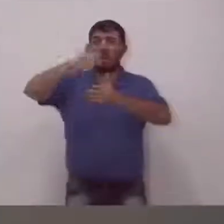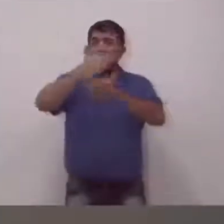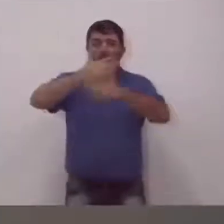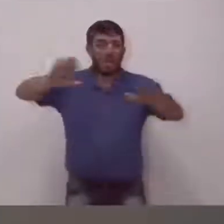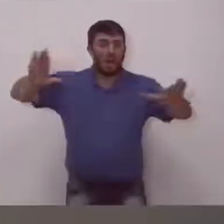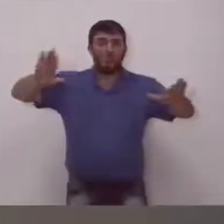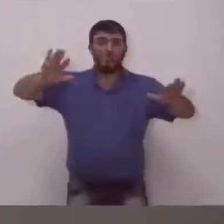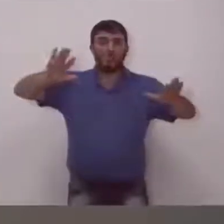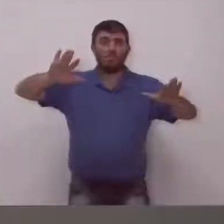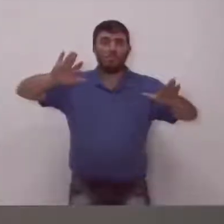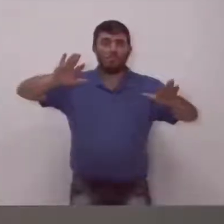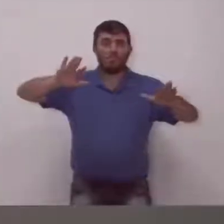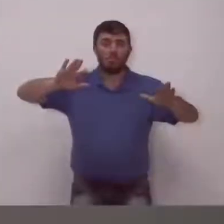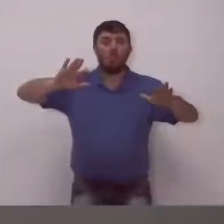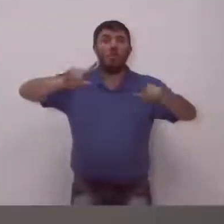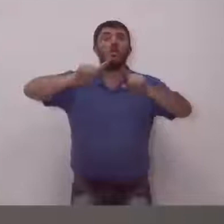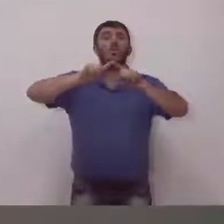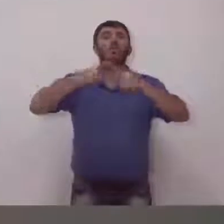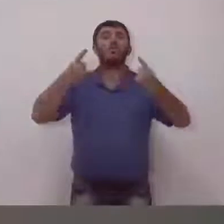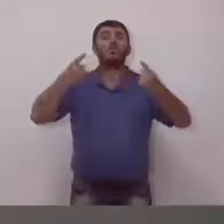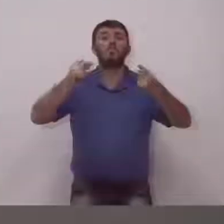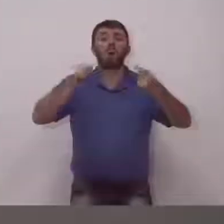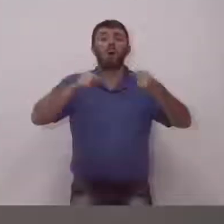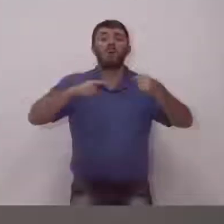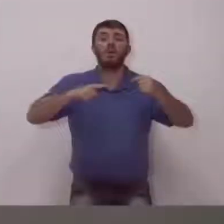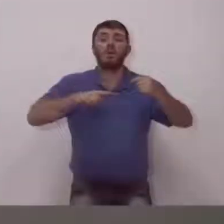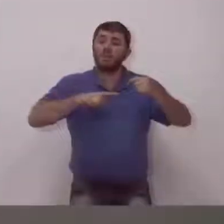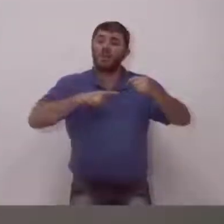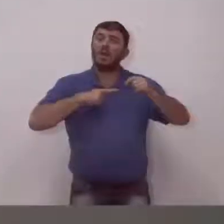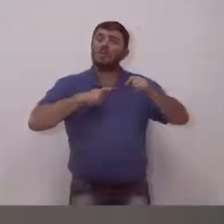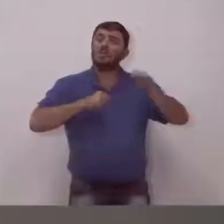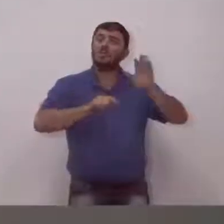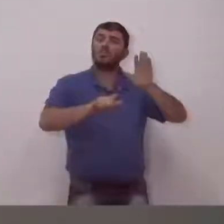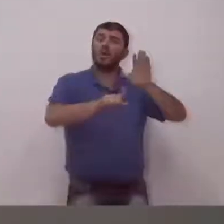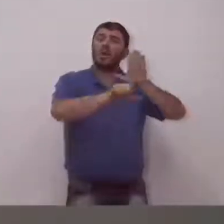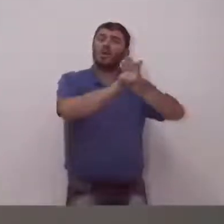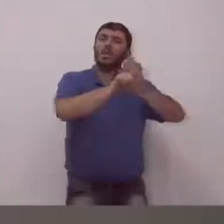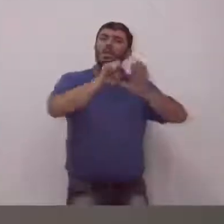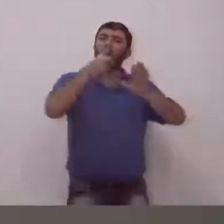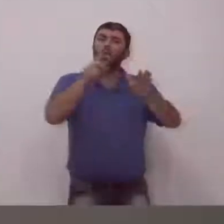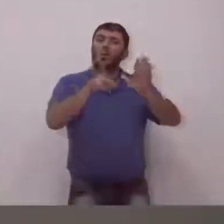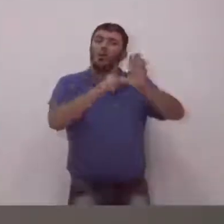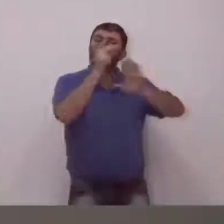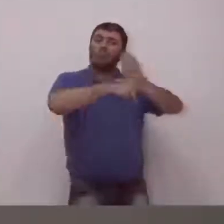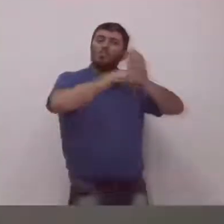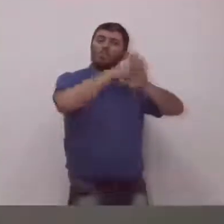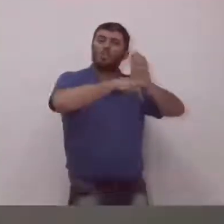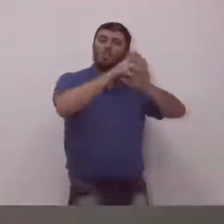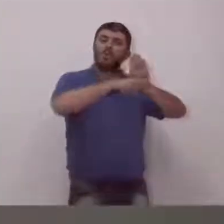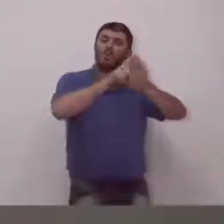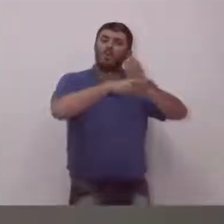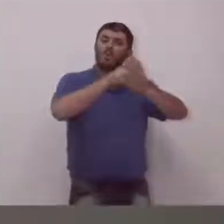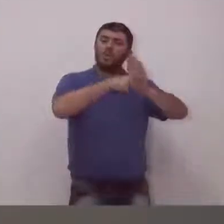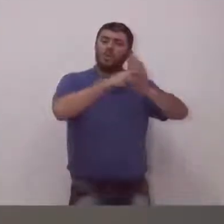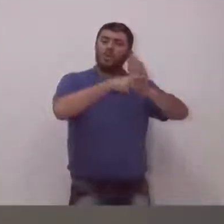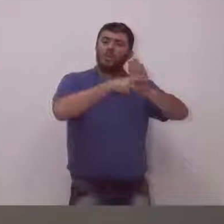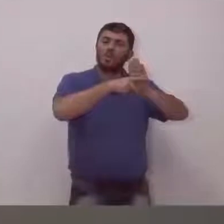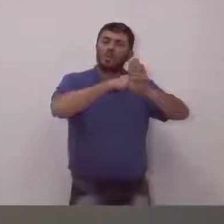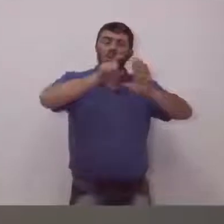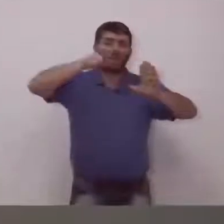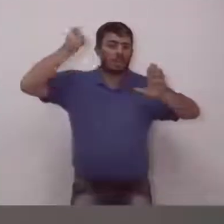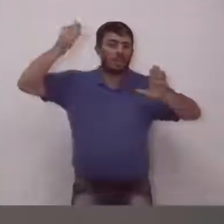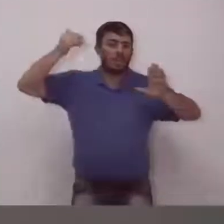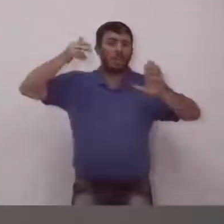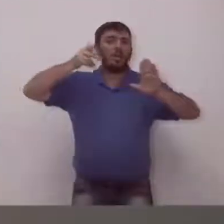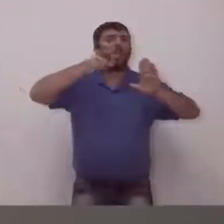Porque algumas ideias, algumas indicações foram de outros vereadores que passaram por outras legislaturas e deixaram a